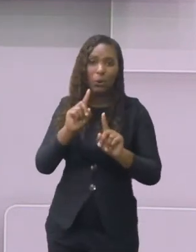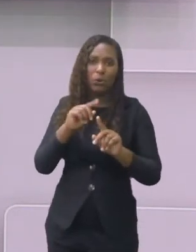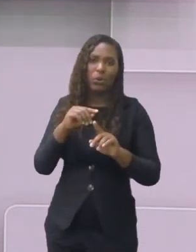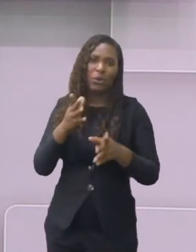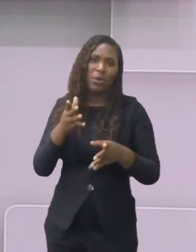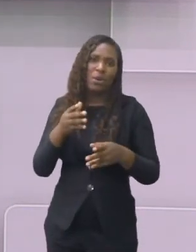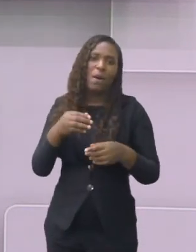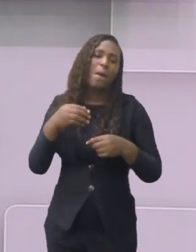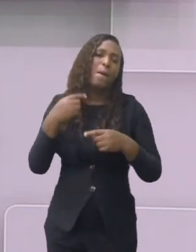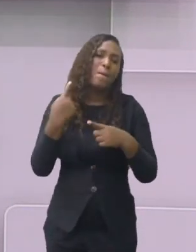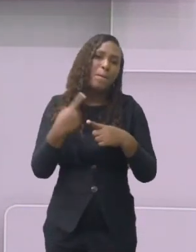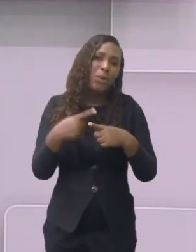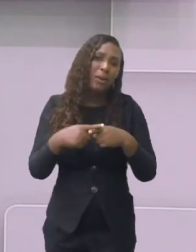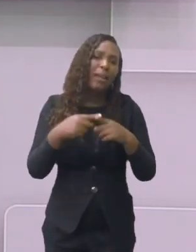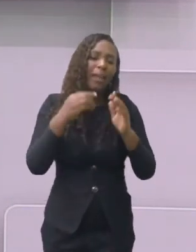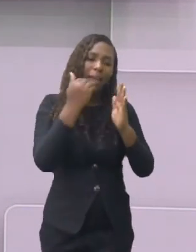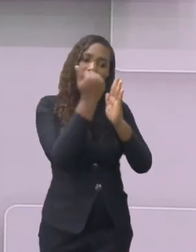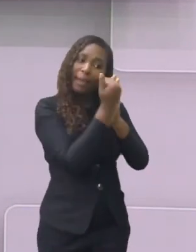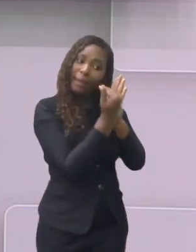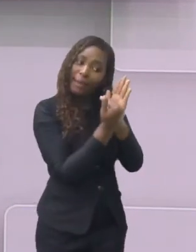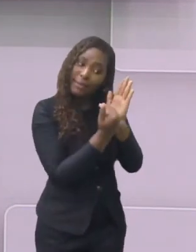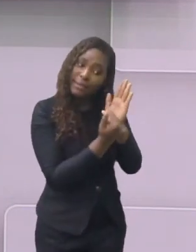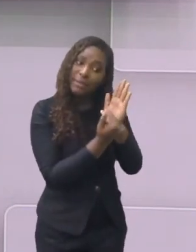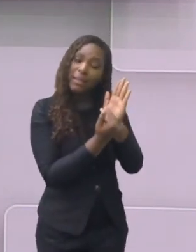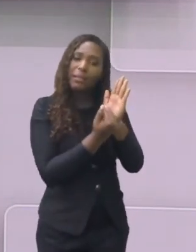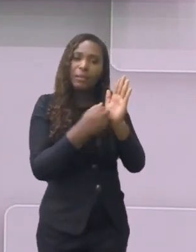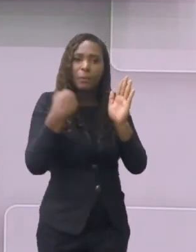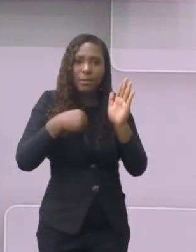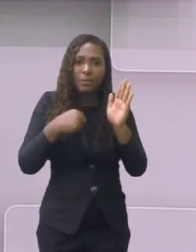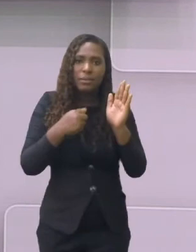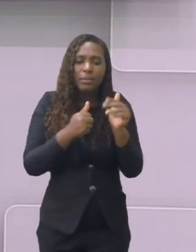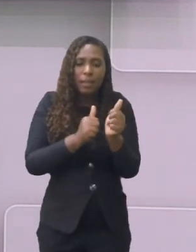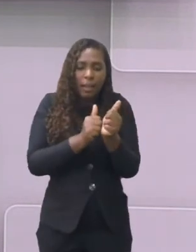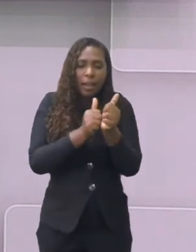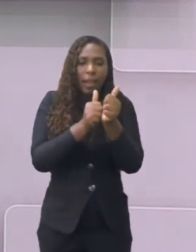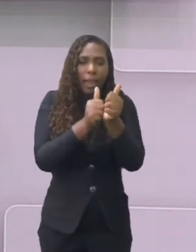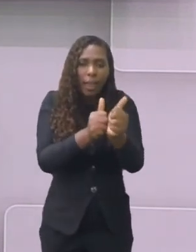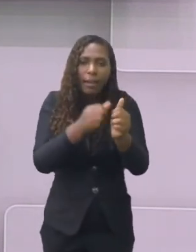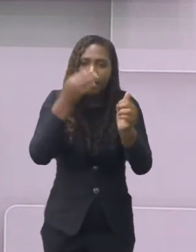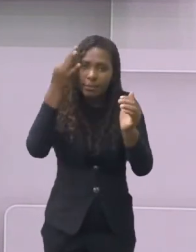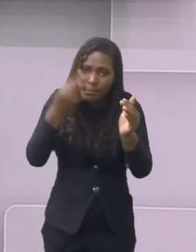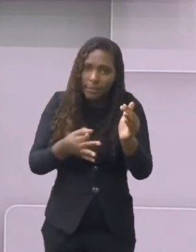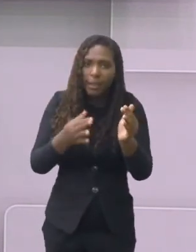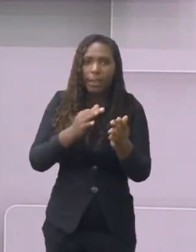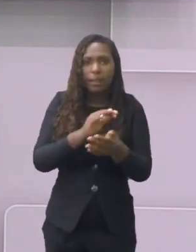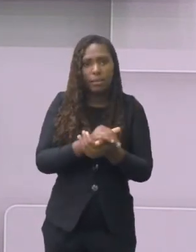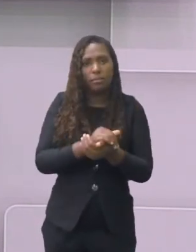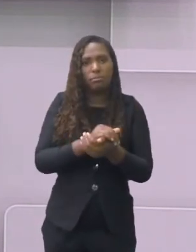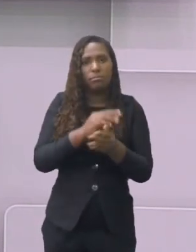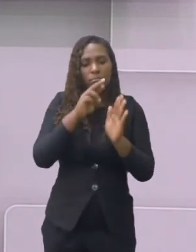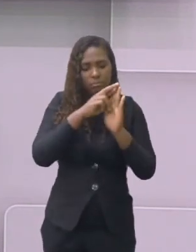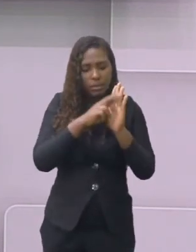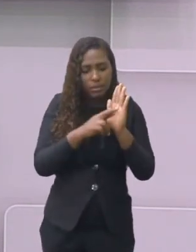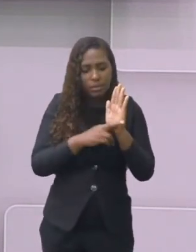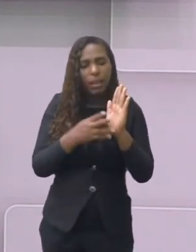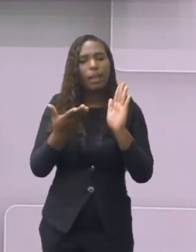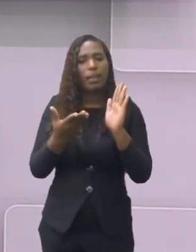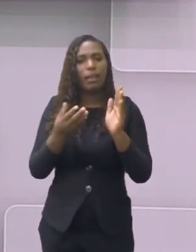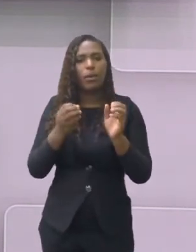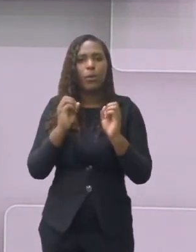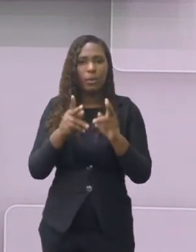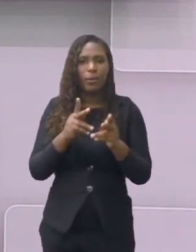você faria ali o que você quisesse fazer. Então, prestem bastante atenção ao escrever e ao fazer uma receita.